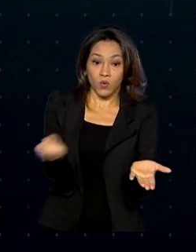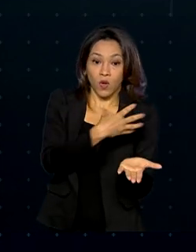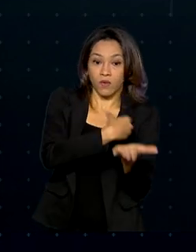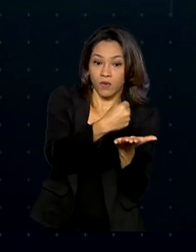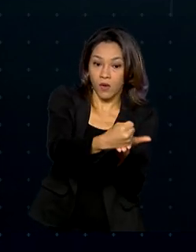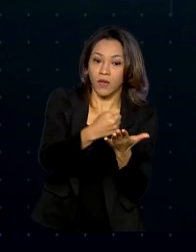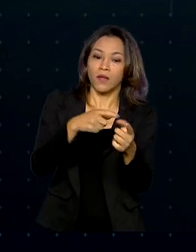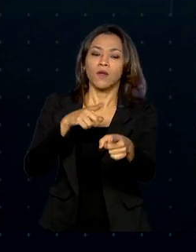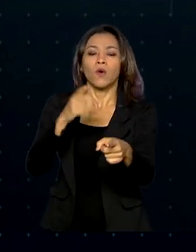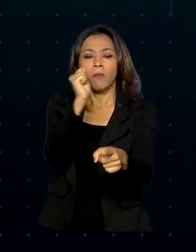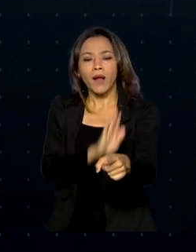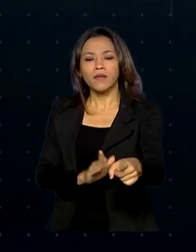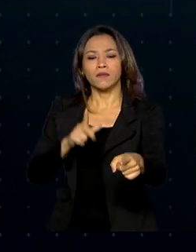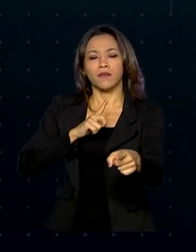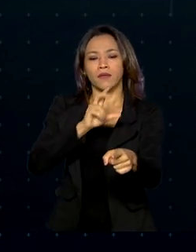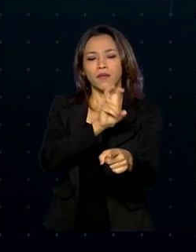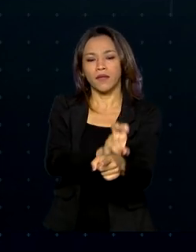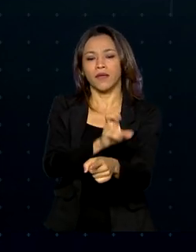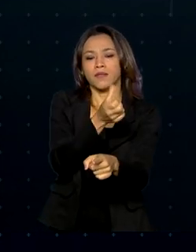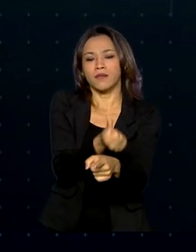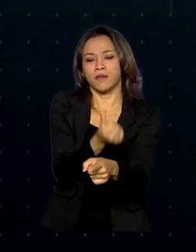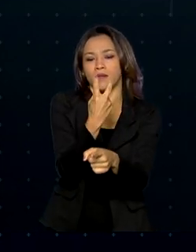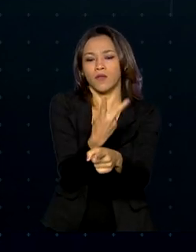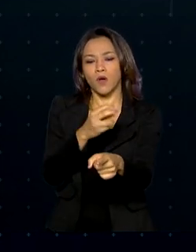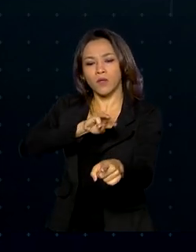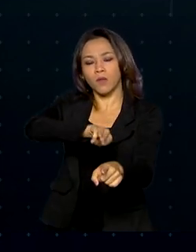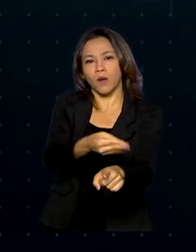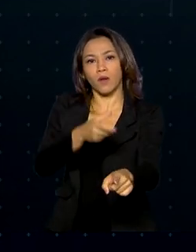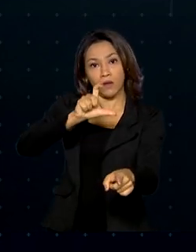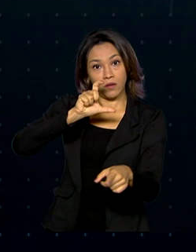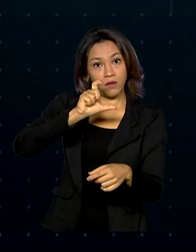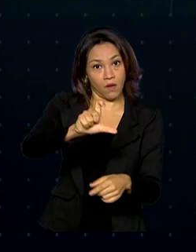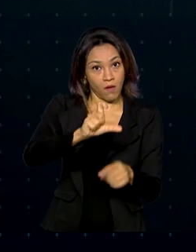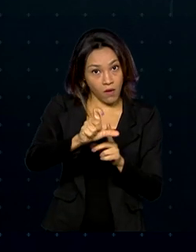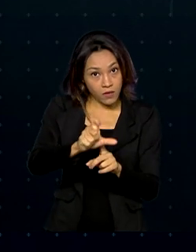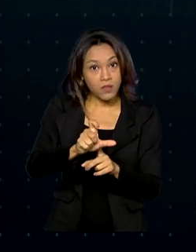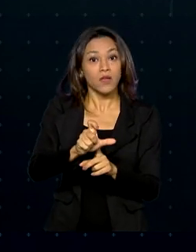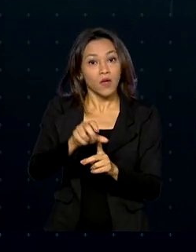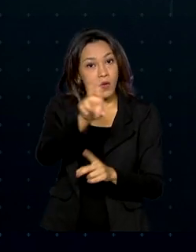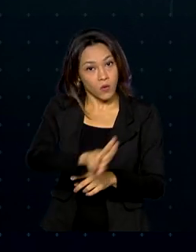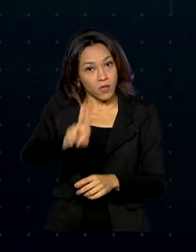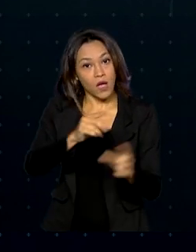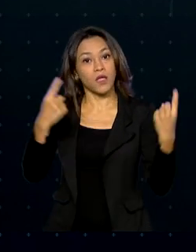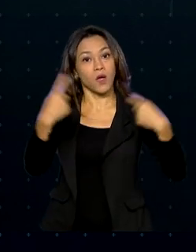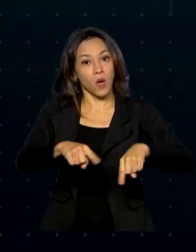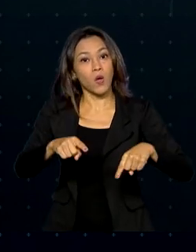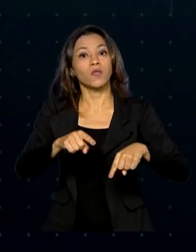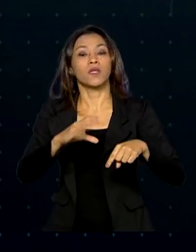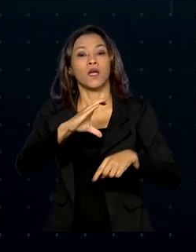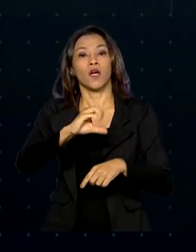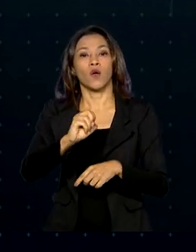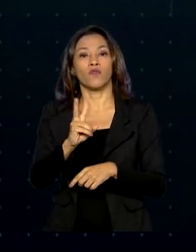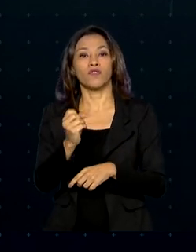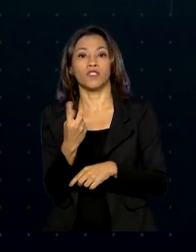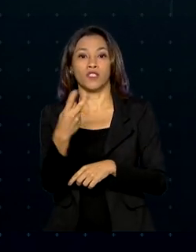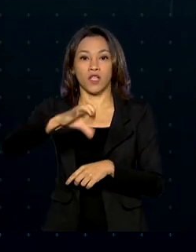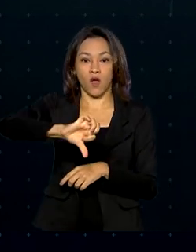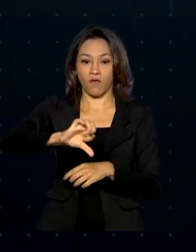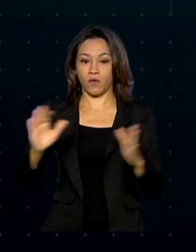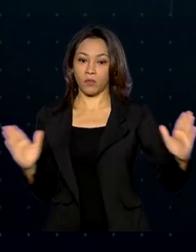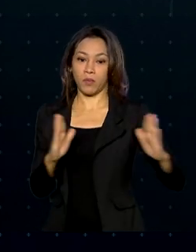de 562 milhões de doses de vacinas contra a covid-19, contratadas para 2021.